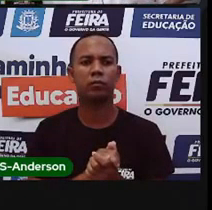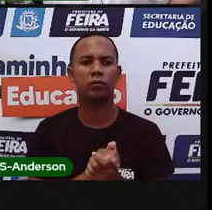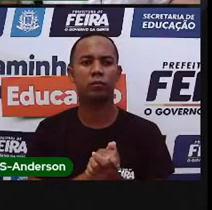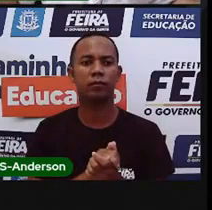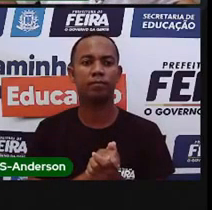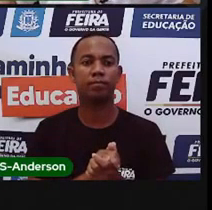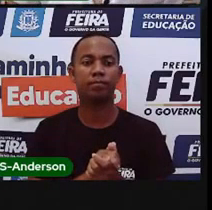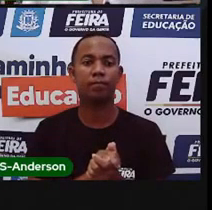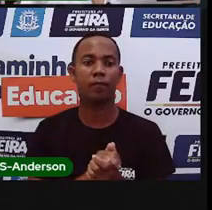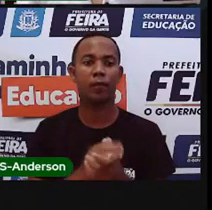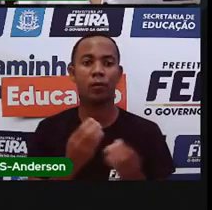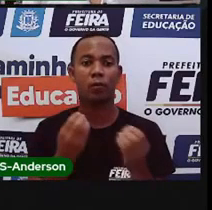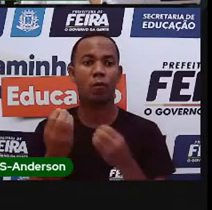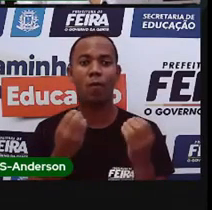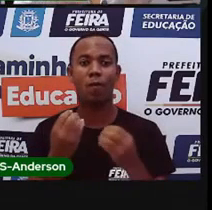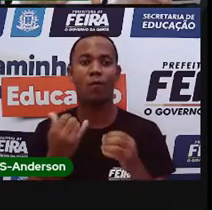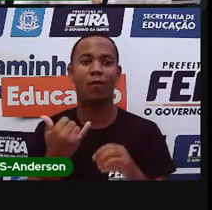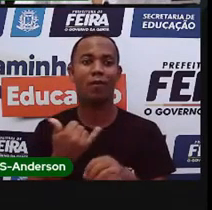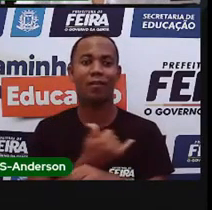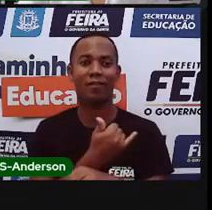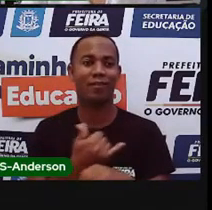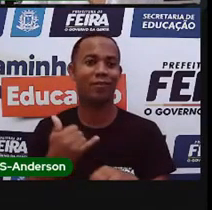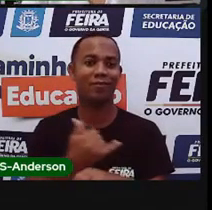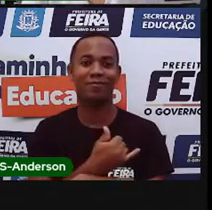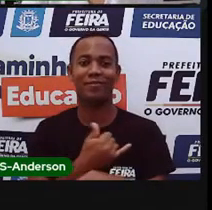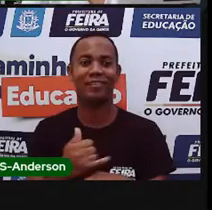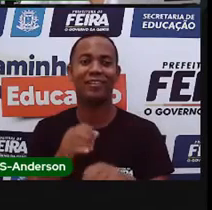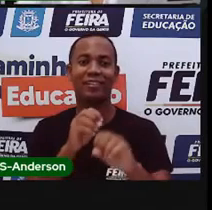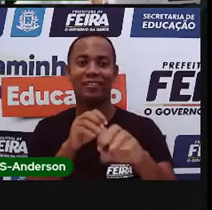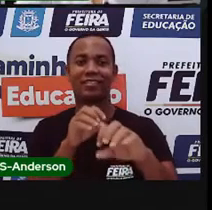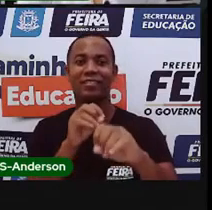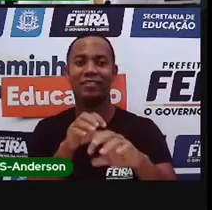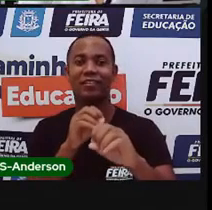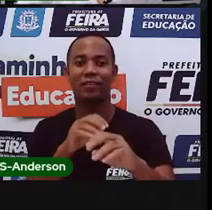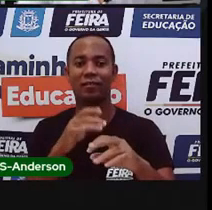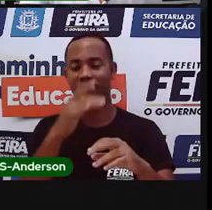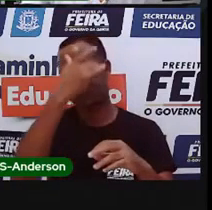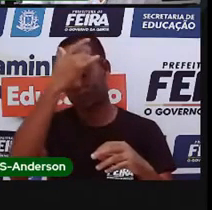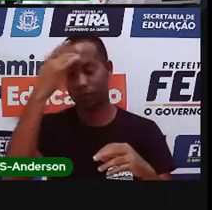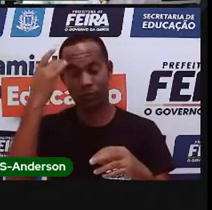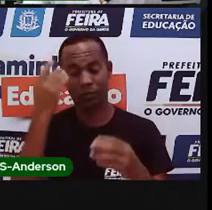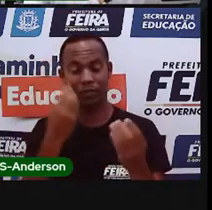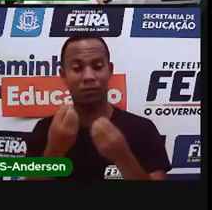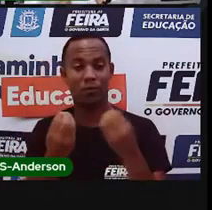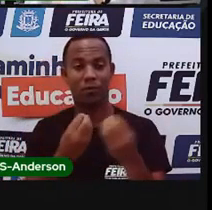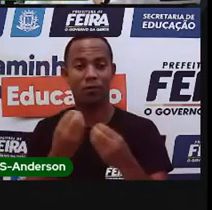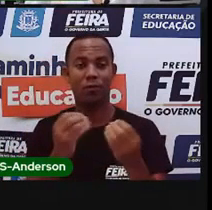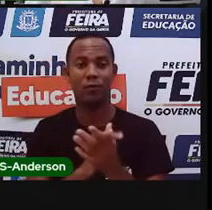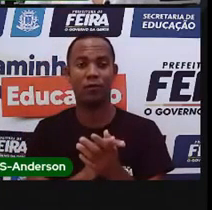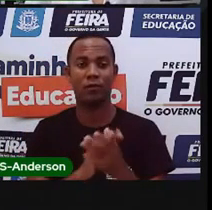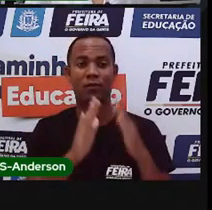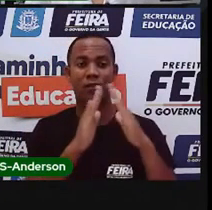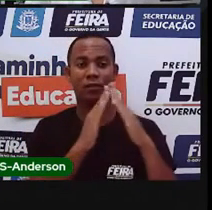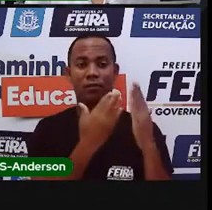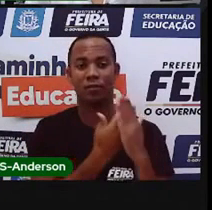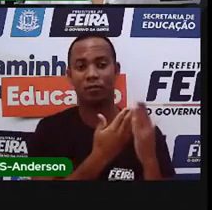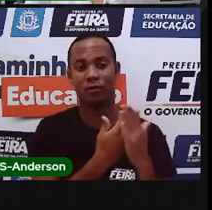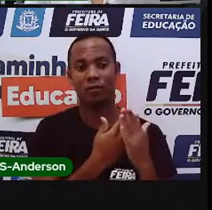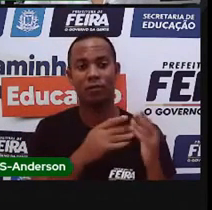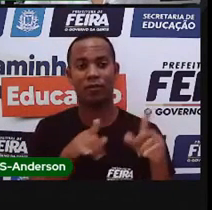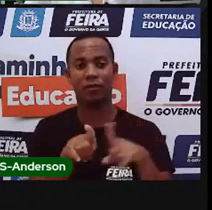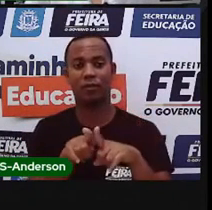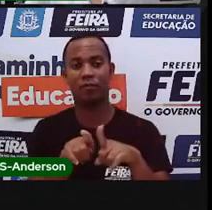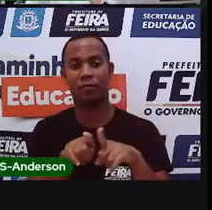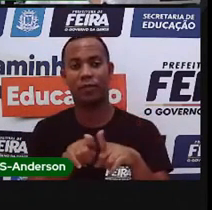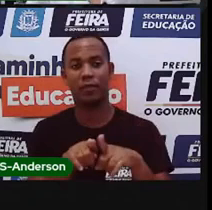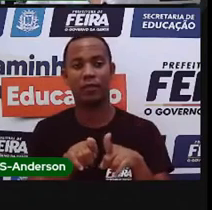se fazendo de youtuber para vocês, para conseguir levar a educação para todo mundo. Bom, as escolas públicas também são pontos